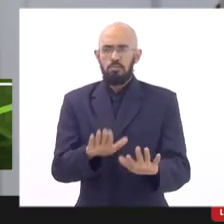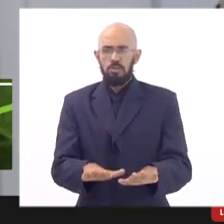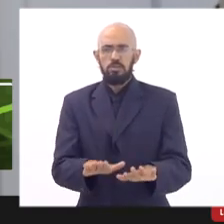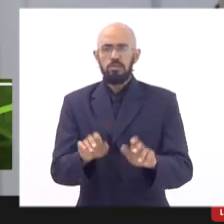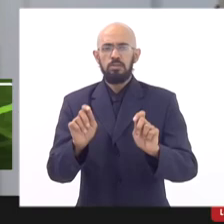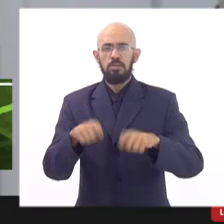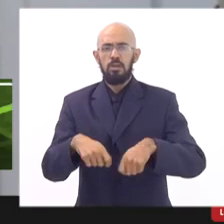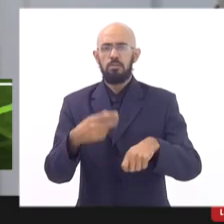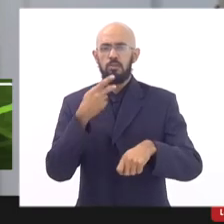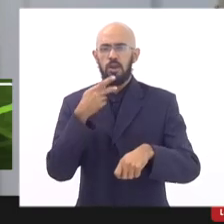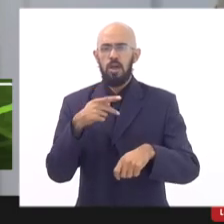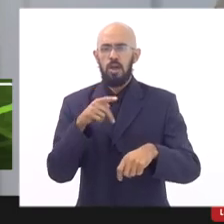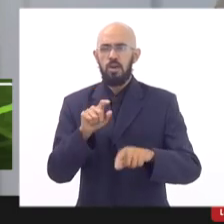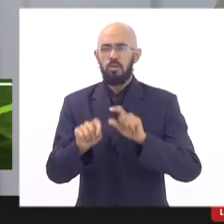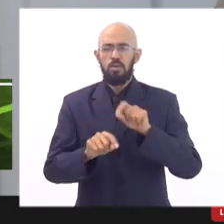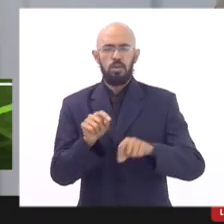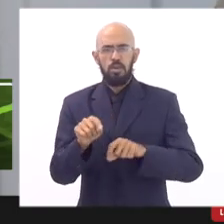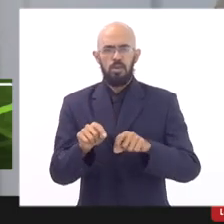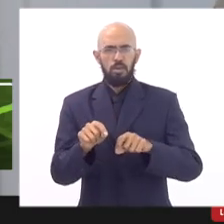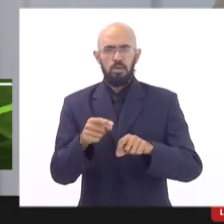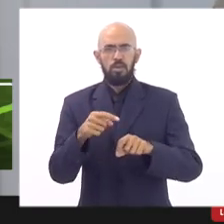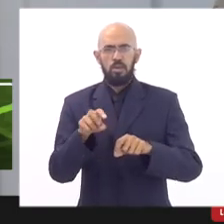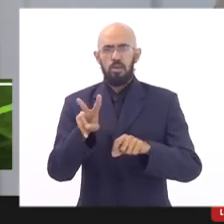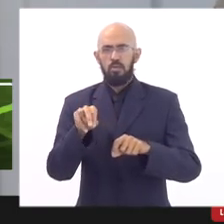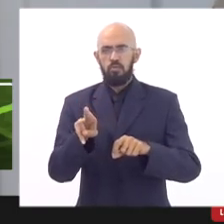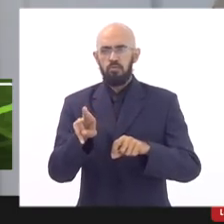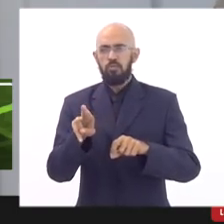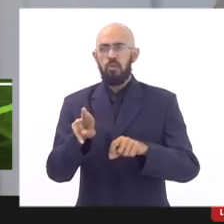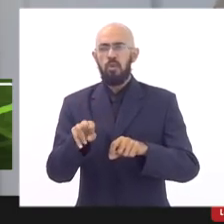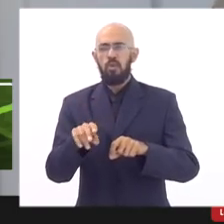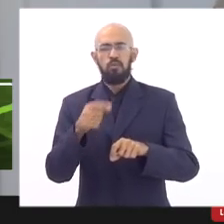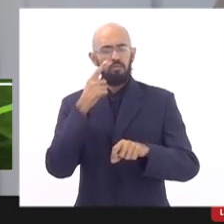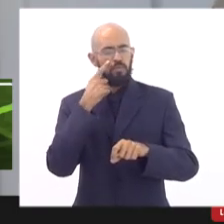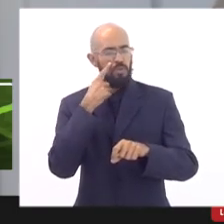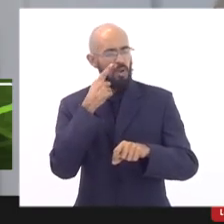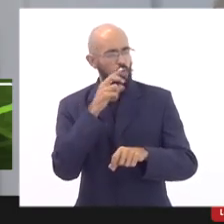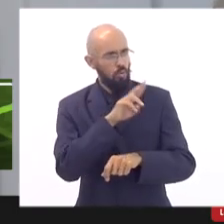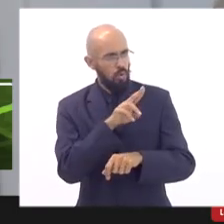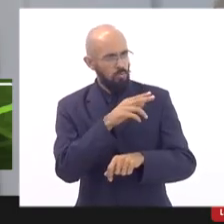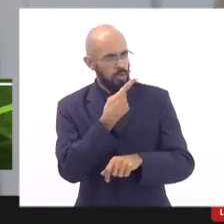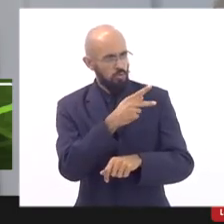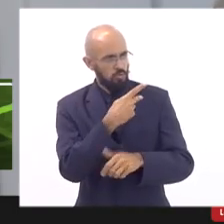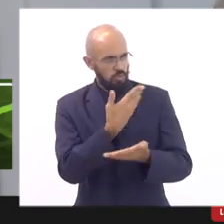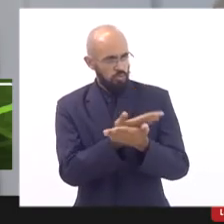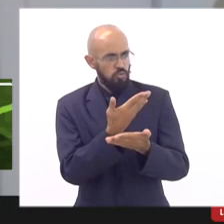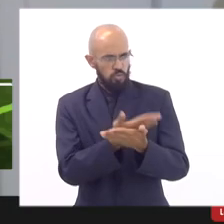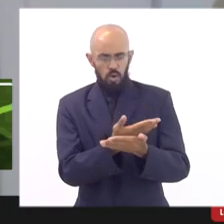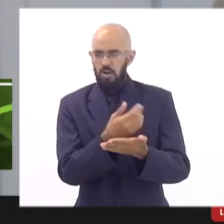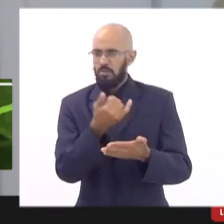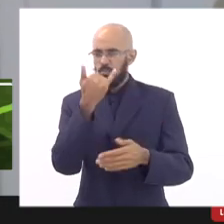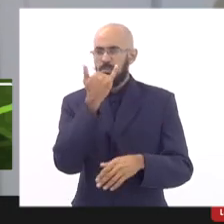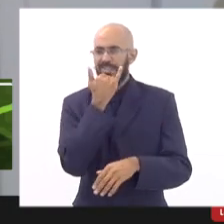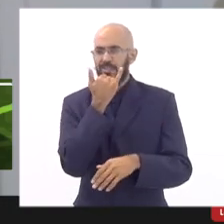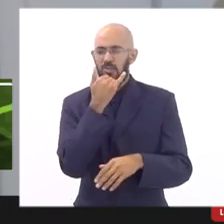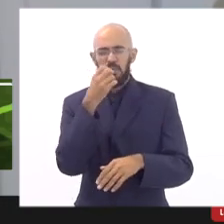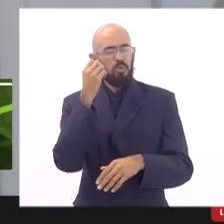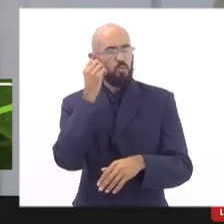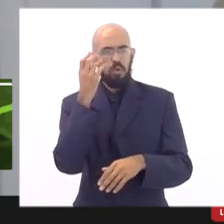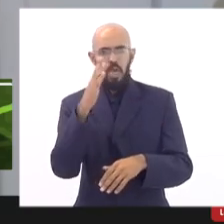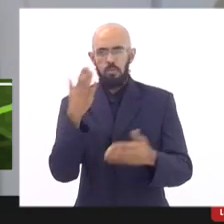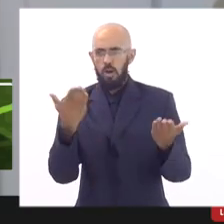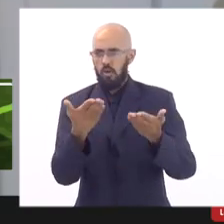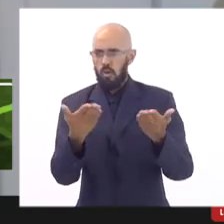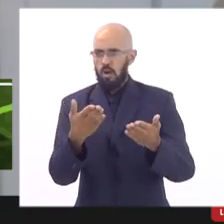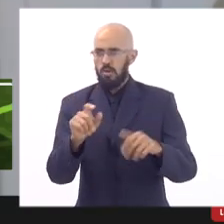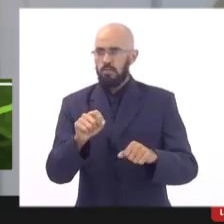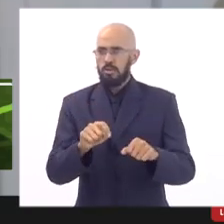é que eu vou pegar o nome da sua escola perdão não lembro do início dela mas eu vou estar passando para